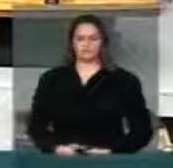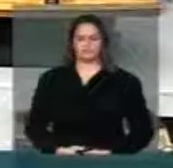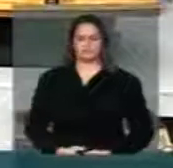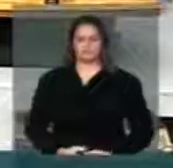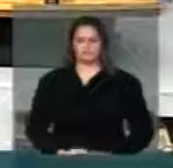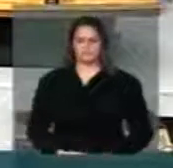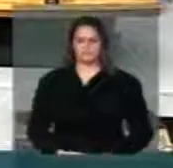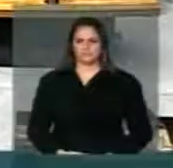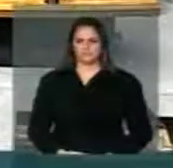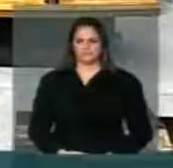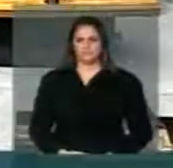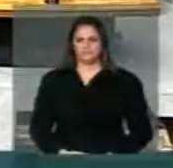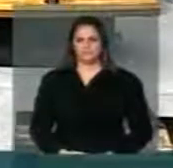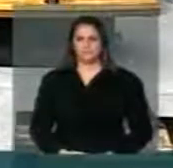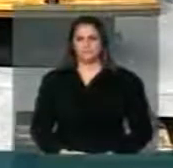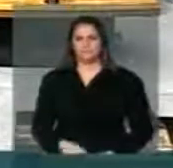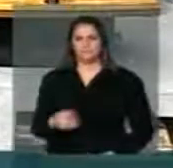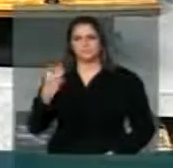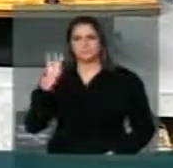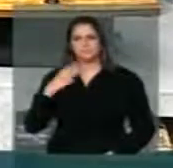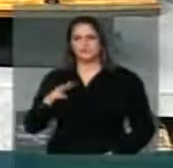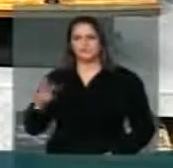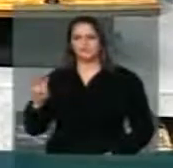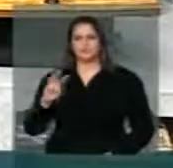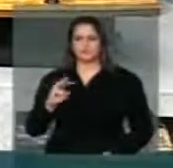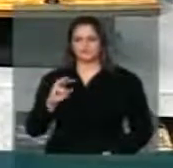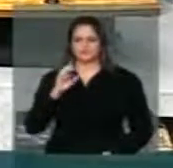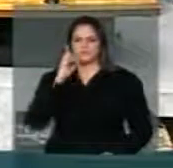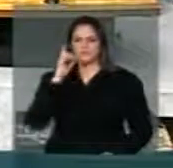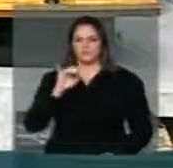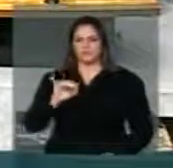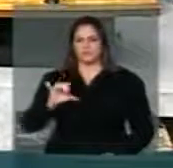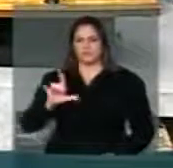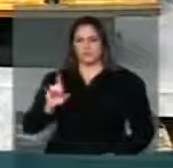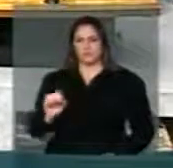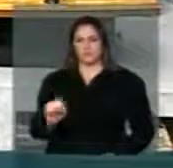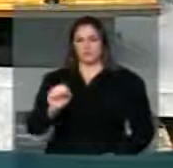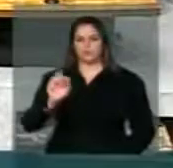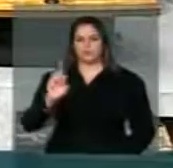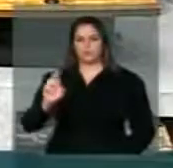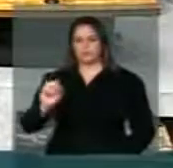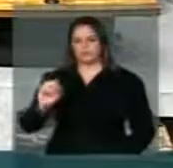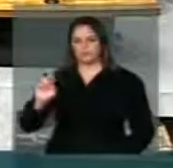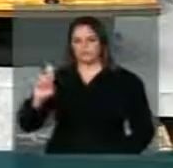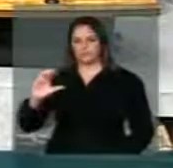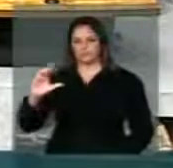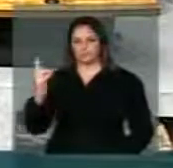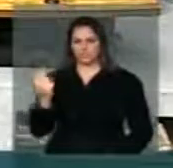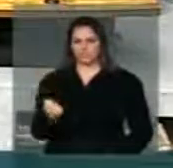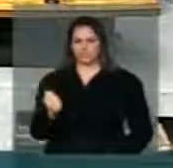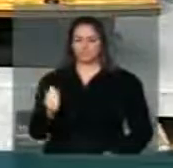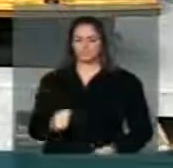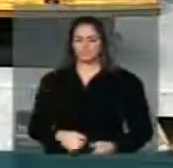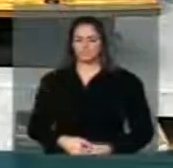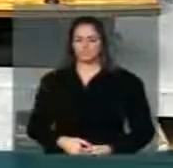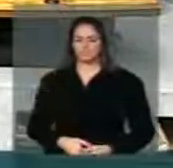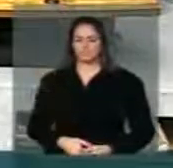Bom dia, deputado. Pelo Maranhão, deputado Hildo Rocha. Sr. Presidente,